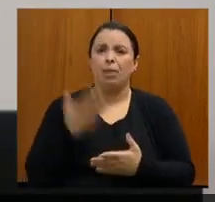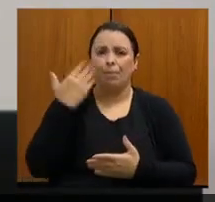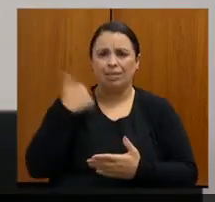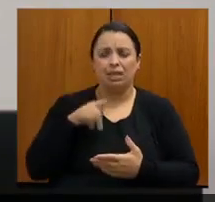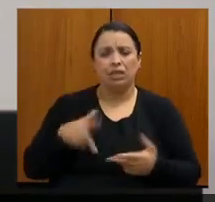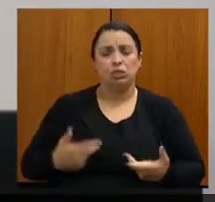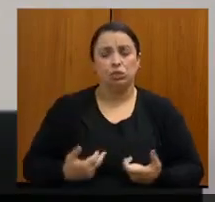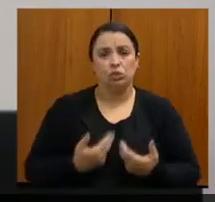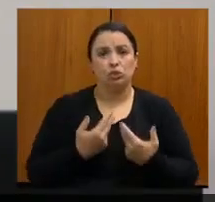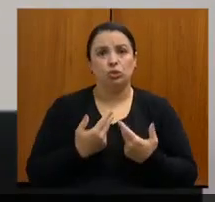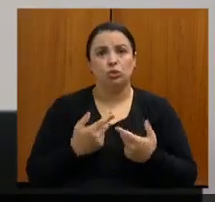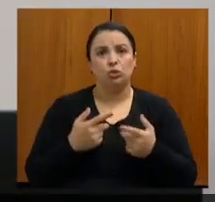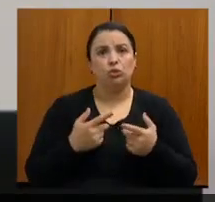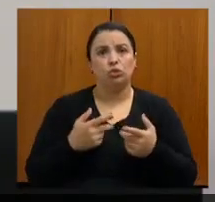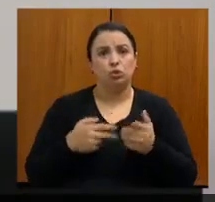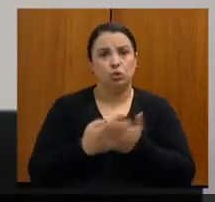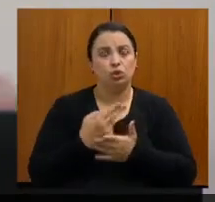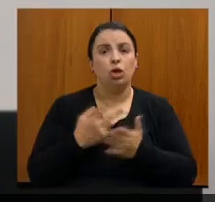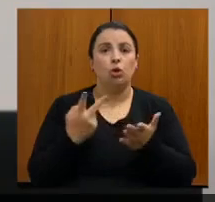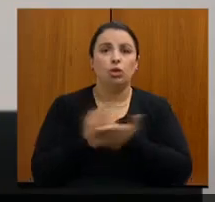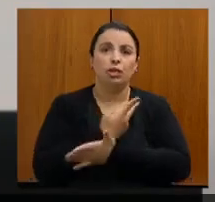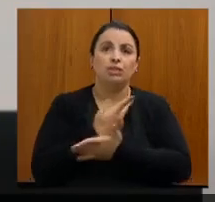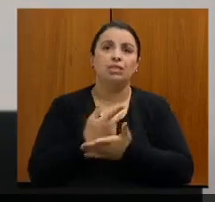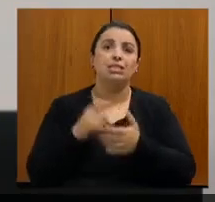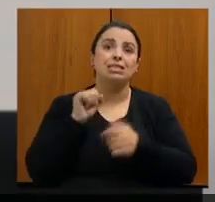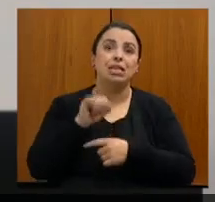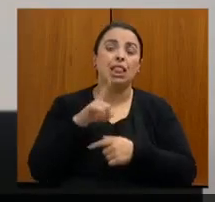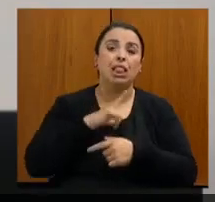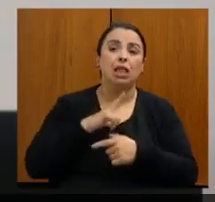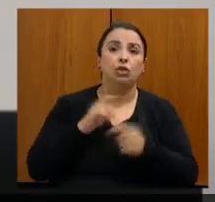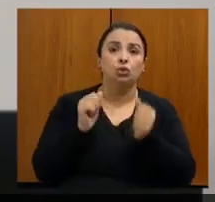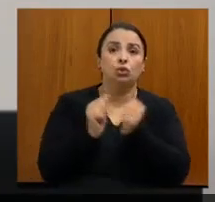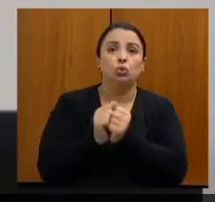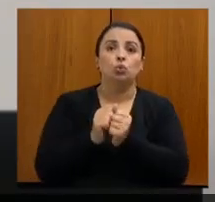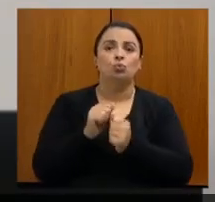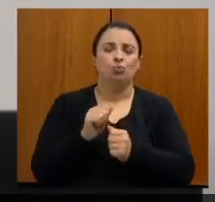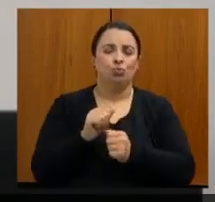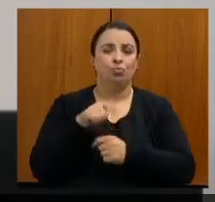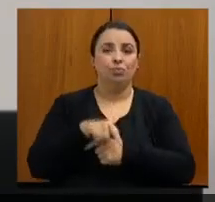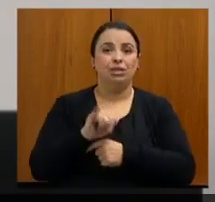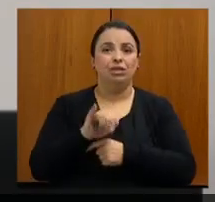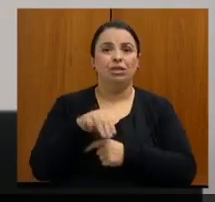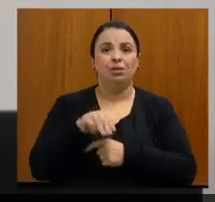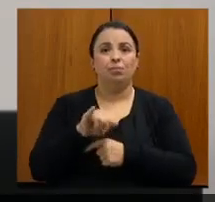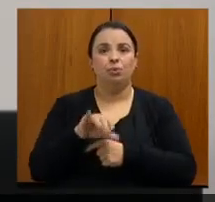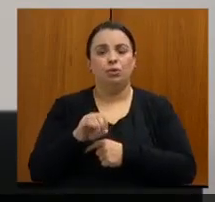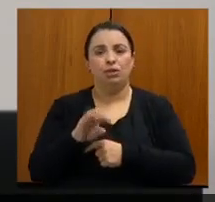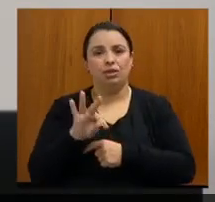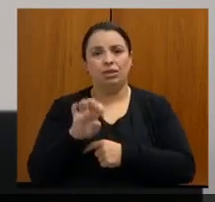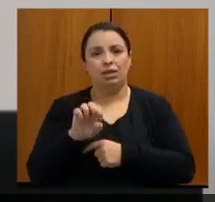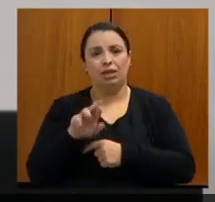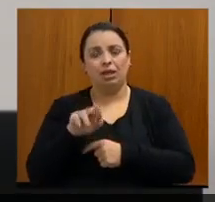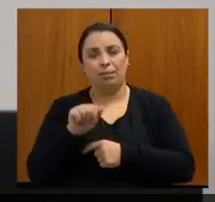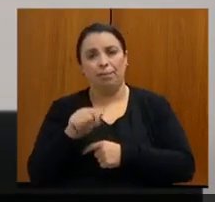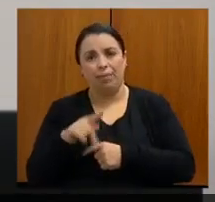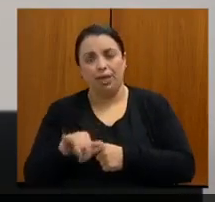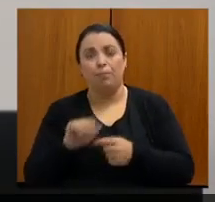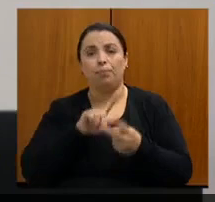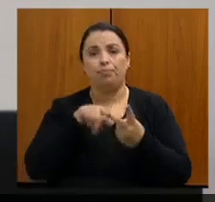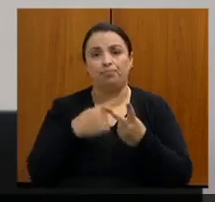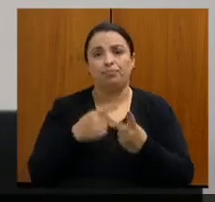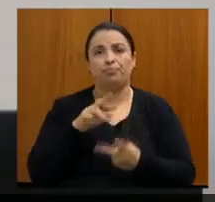quimioterapia. Tinha que fazer os três tratamentos. Cirurgia, rádio e quimioterapia em uma única instituição. A cirurgia oncológica é uma